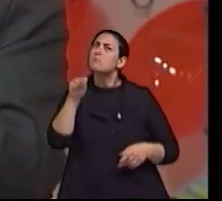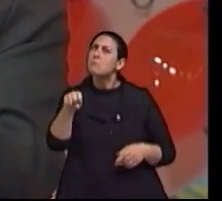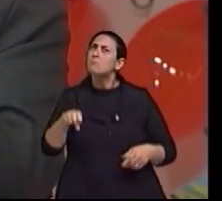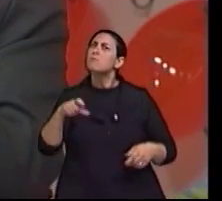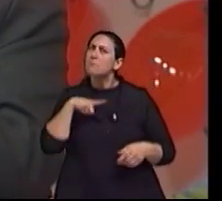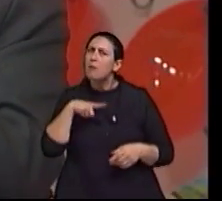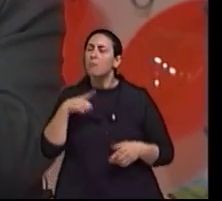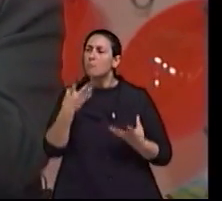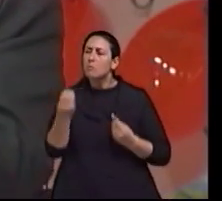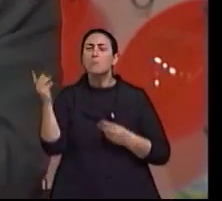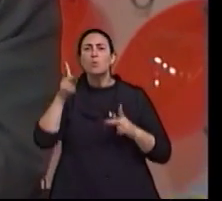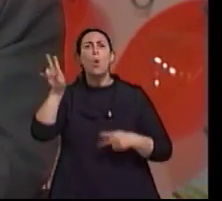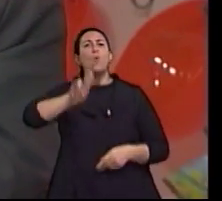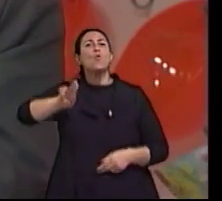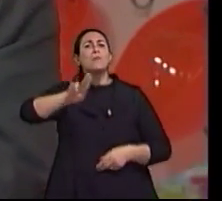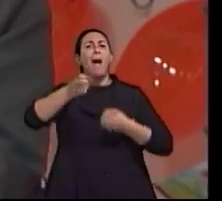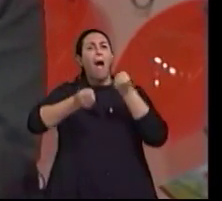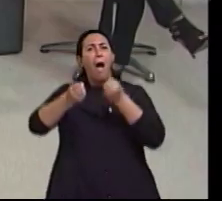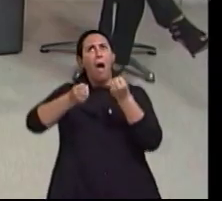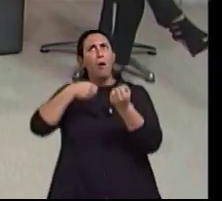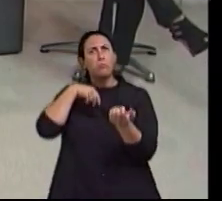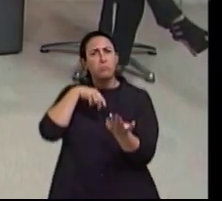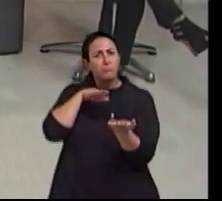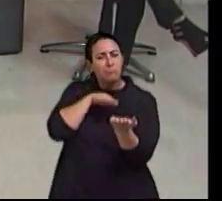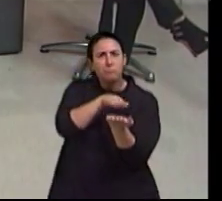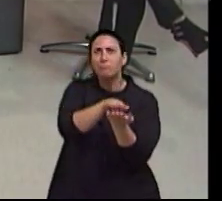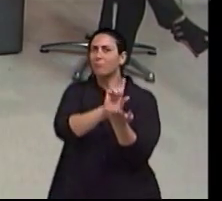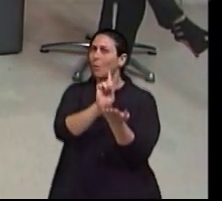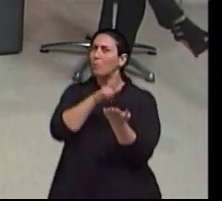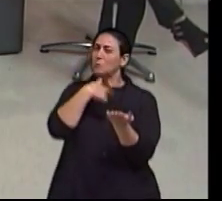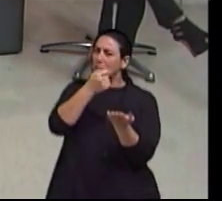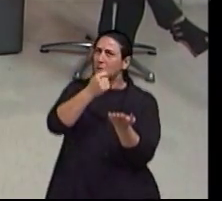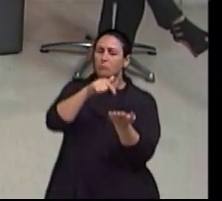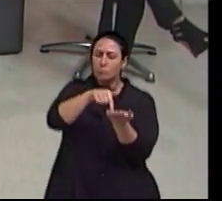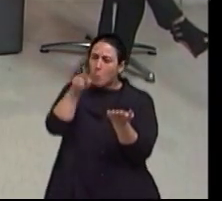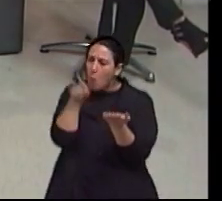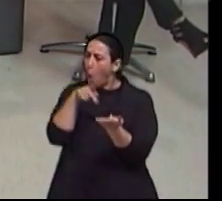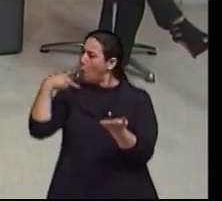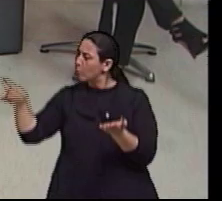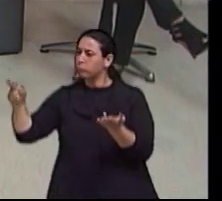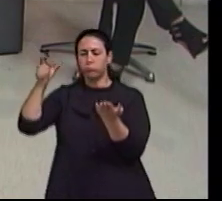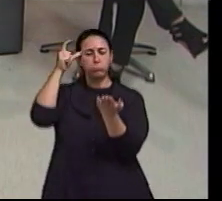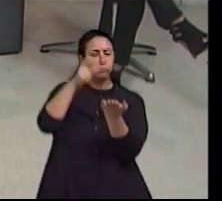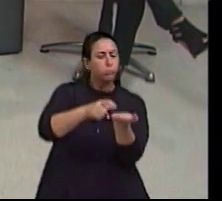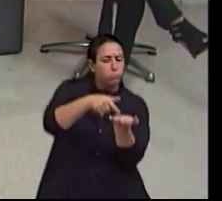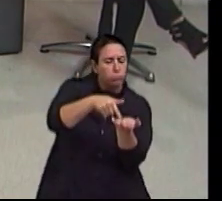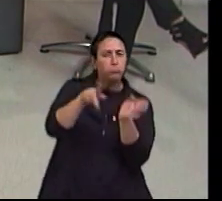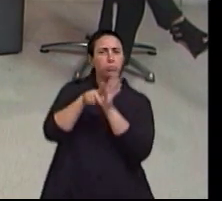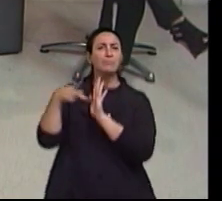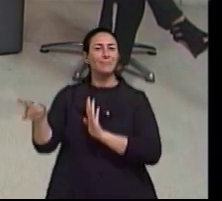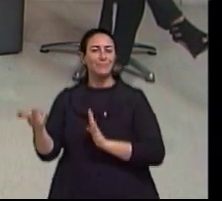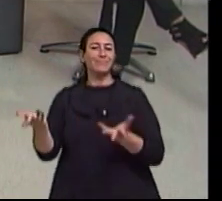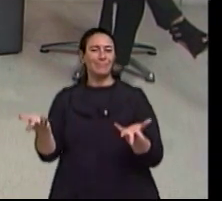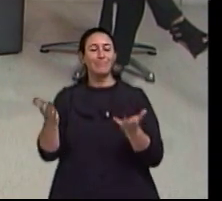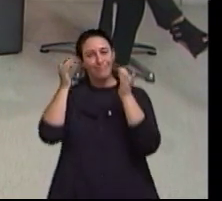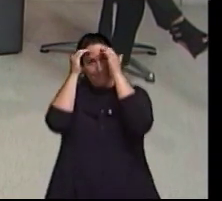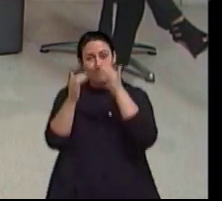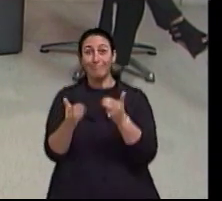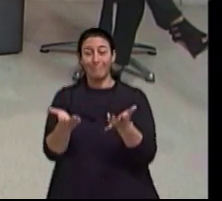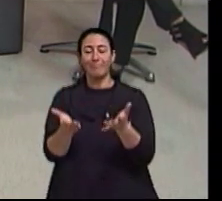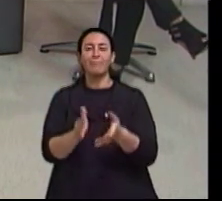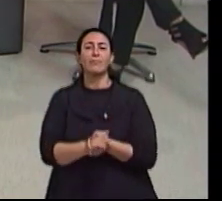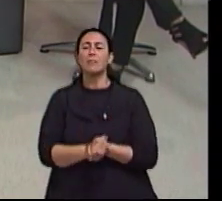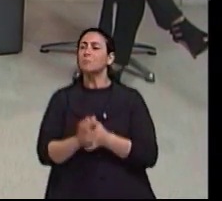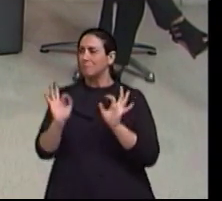um processo cultural que uma coisa acaba levando à outra. Claro. E temos que pensar nisso porque em 2050, os idosos, nós teremos muito